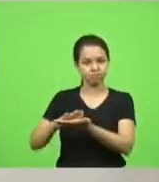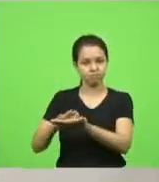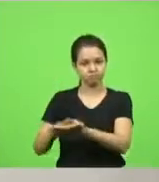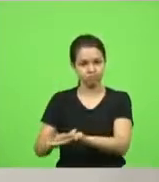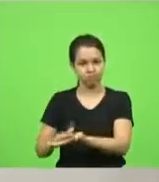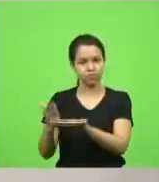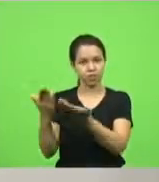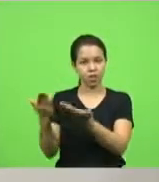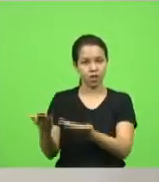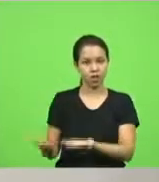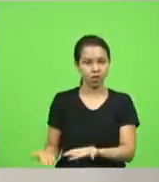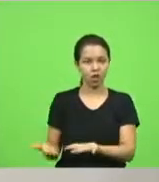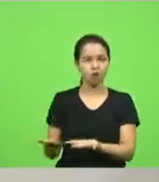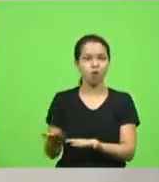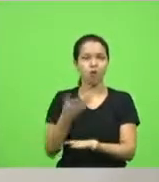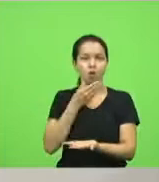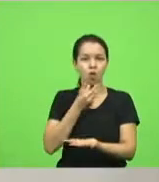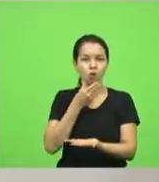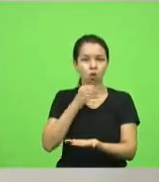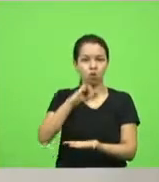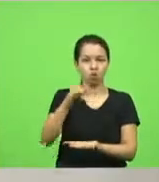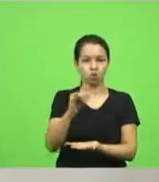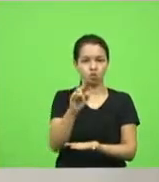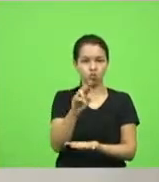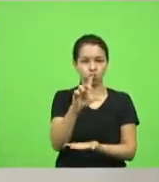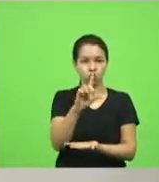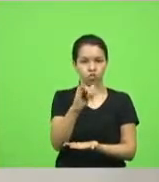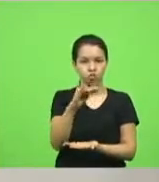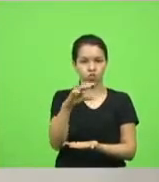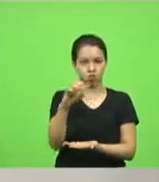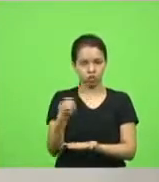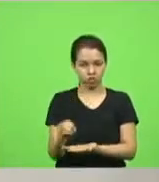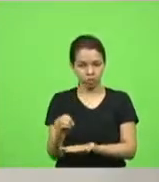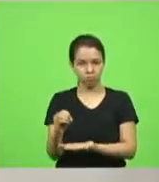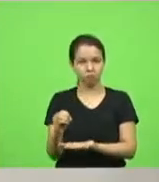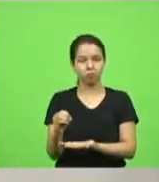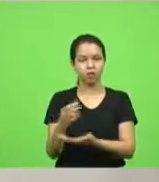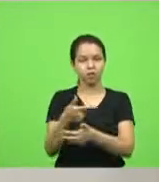Júlio André Ruas Tedesco. Em discussão.